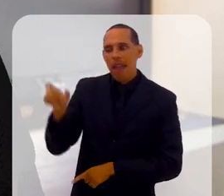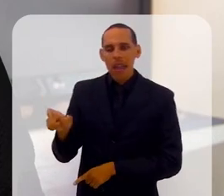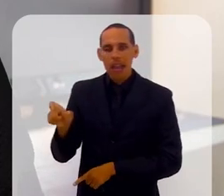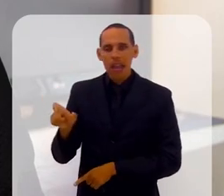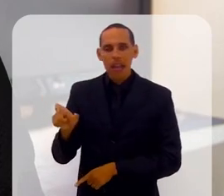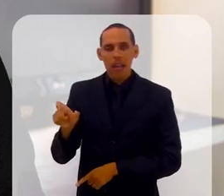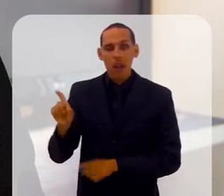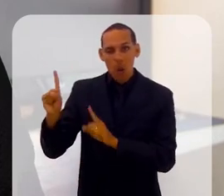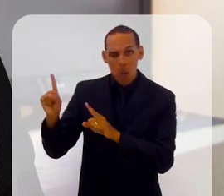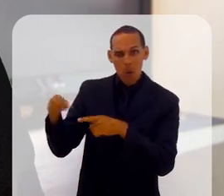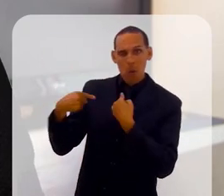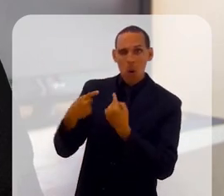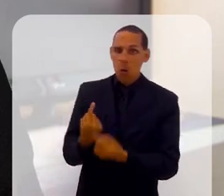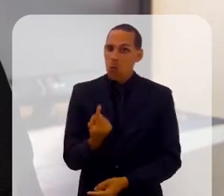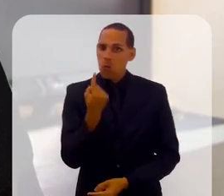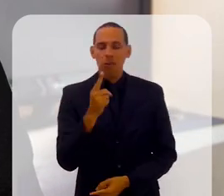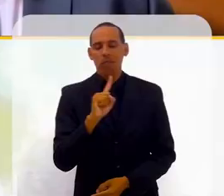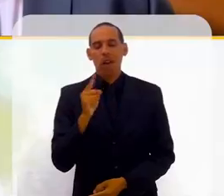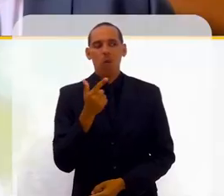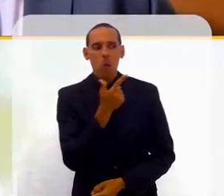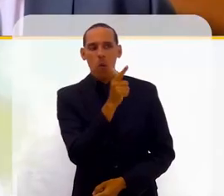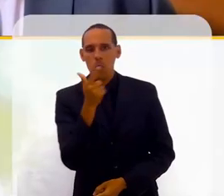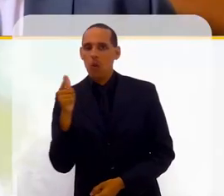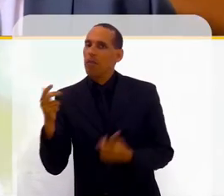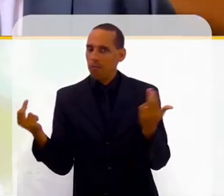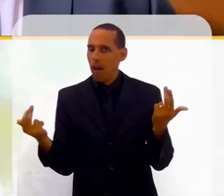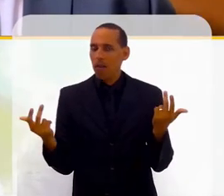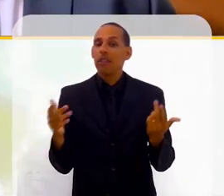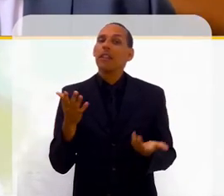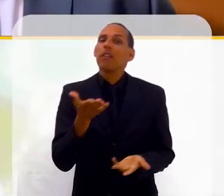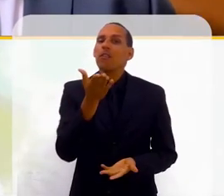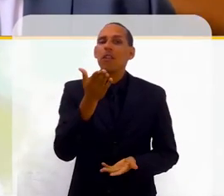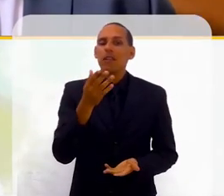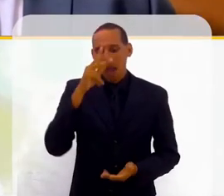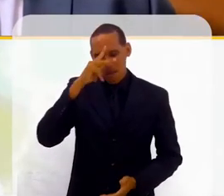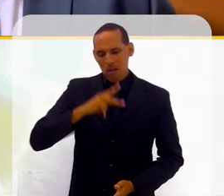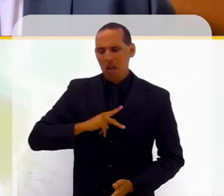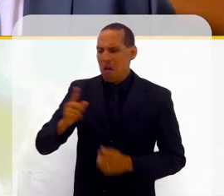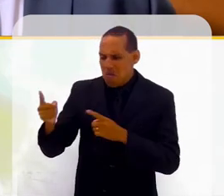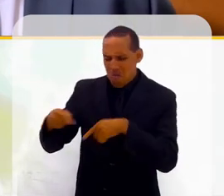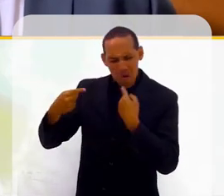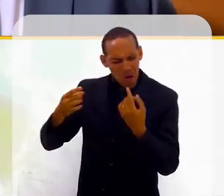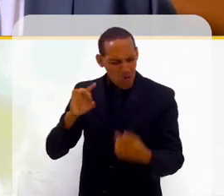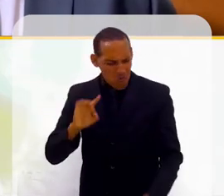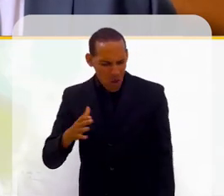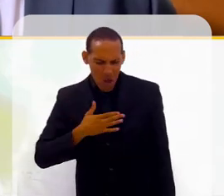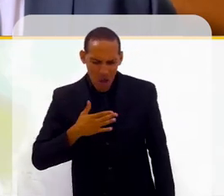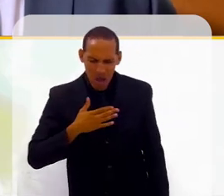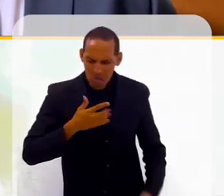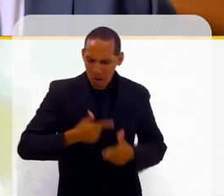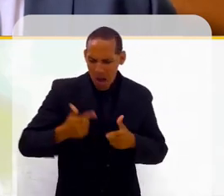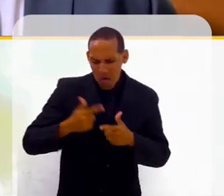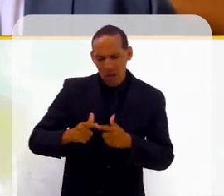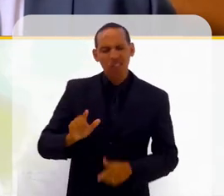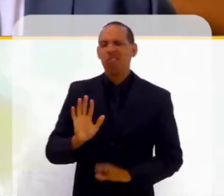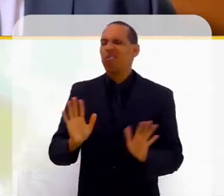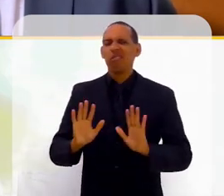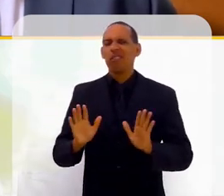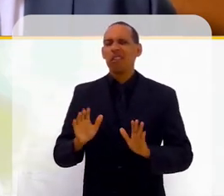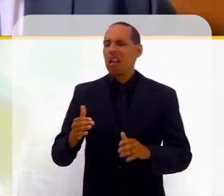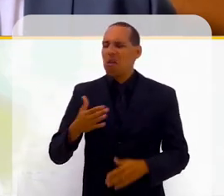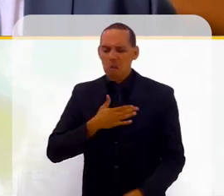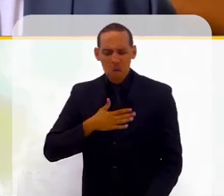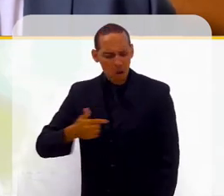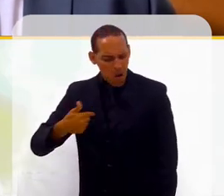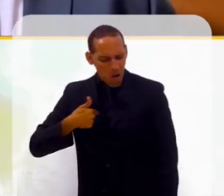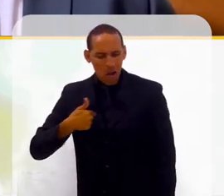ele não fazia isso só com você. Ele fazia isso com outras pessoas. Então, você não trouxe para o lado pessoal. Pô, o problema é comigo, ele não gosta